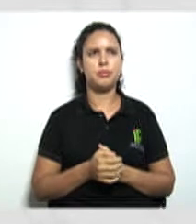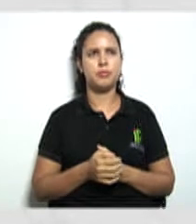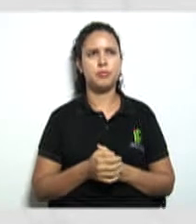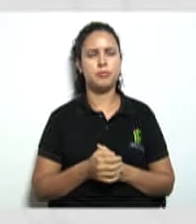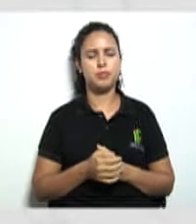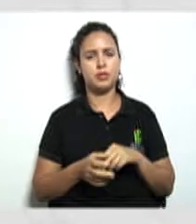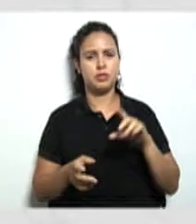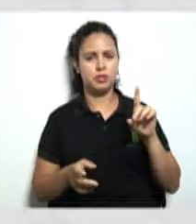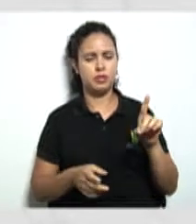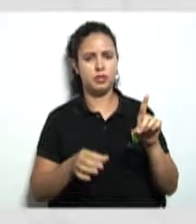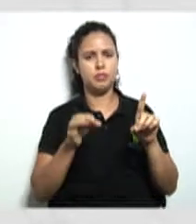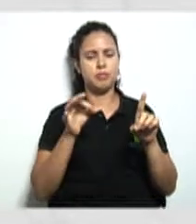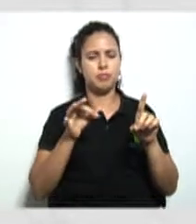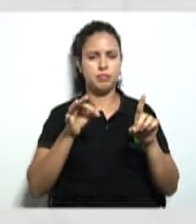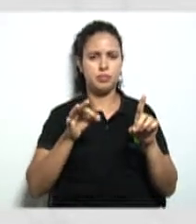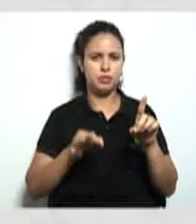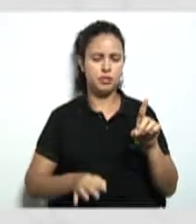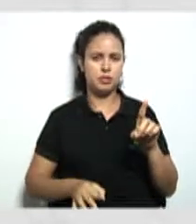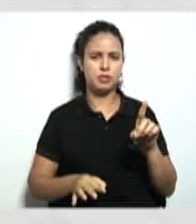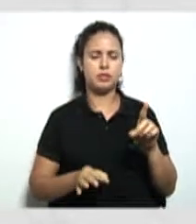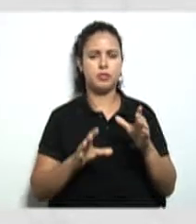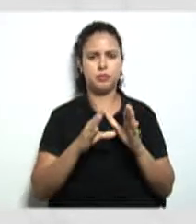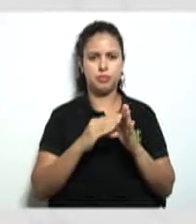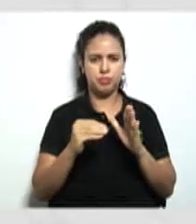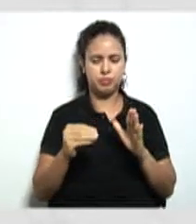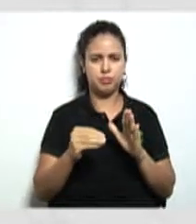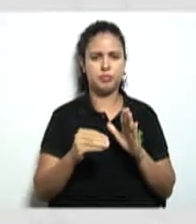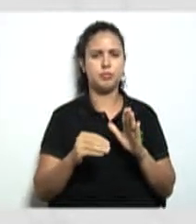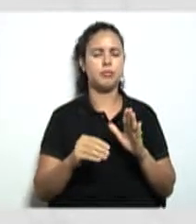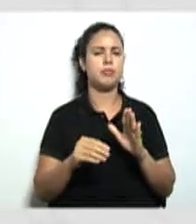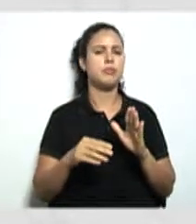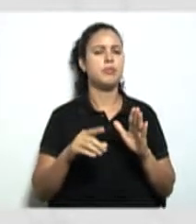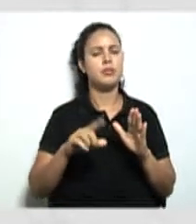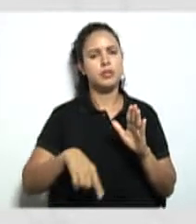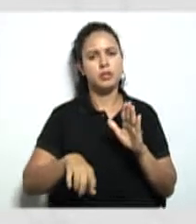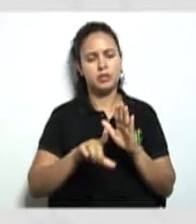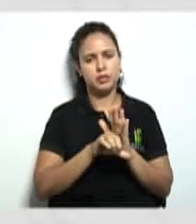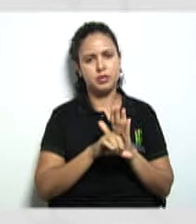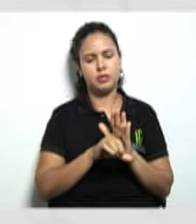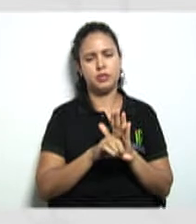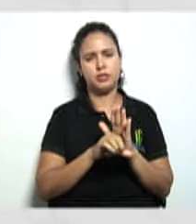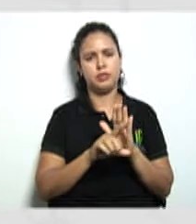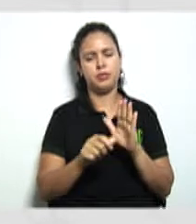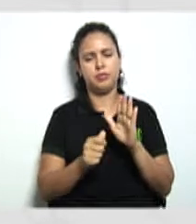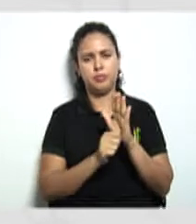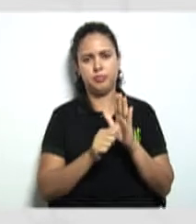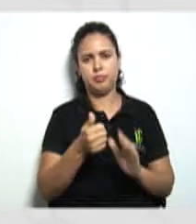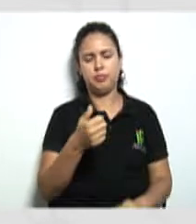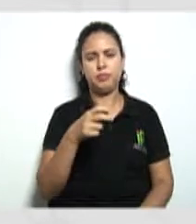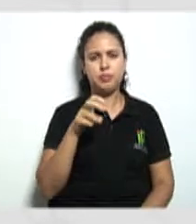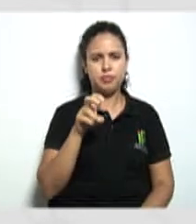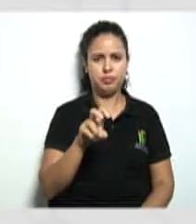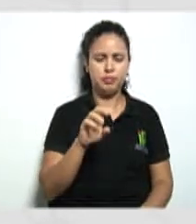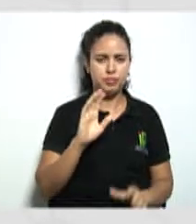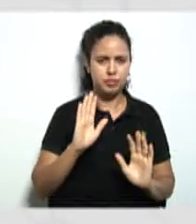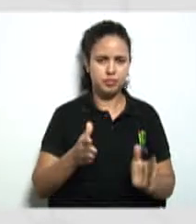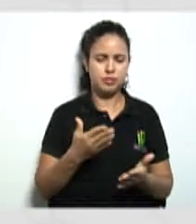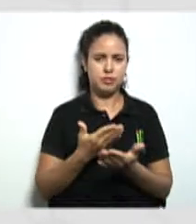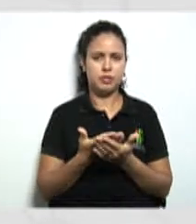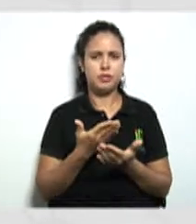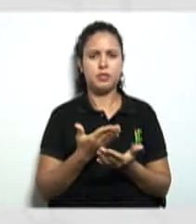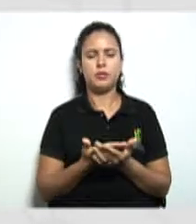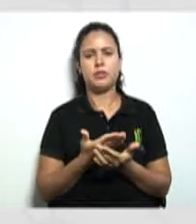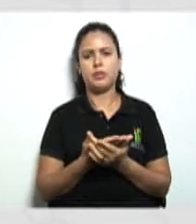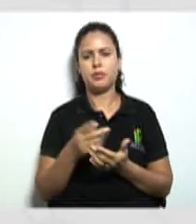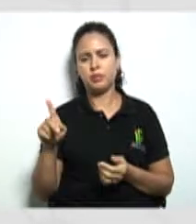alternativa ela foi uma cópia lá do inciso quarto também do artigo quinto que foi estudado aqui nessa aula que foi o a